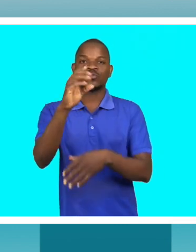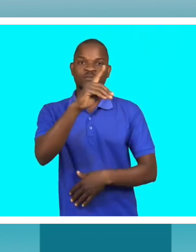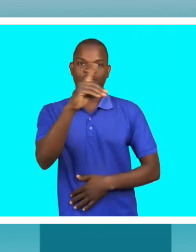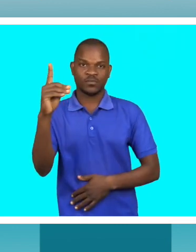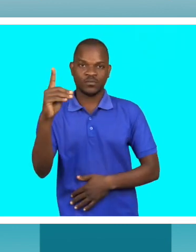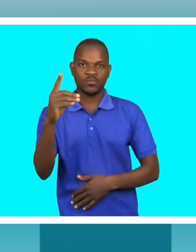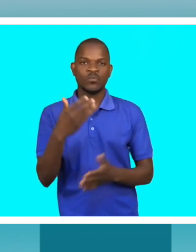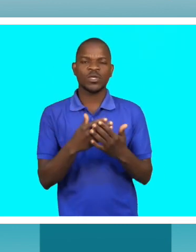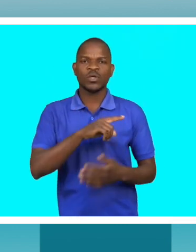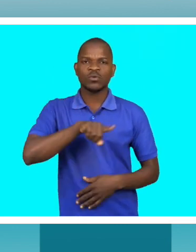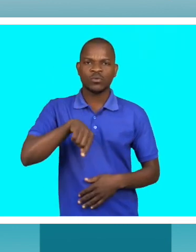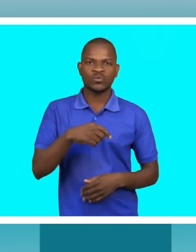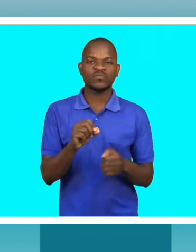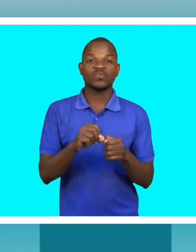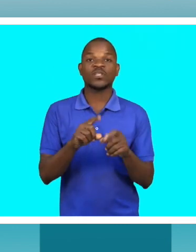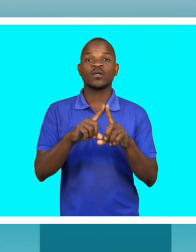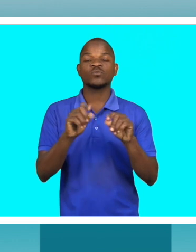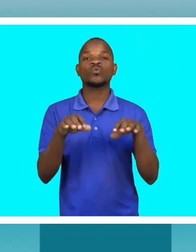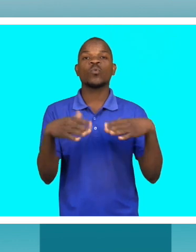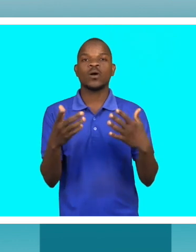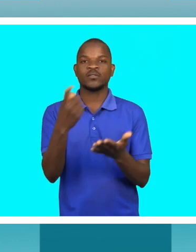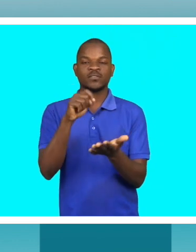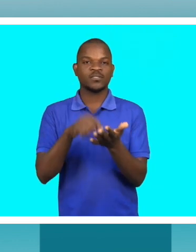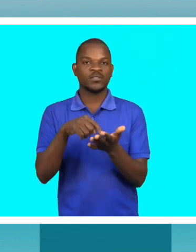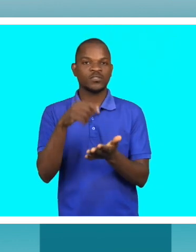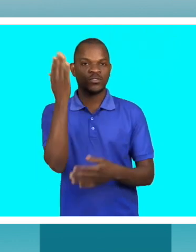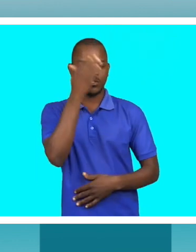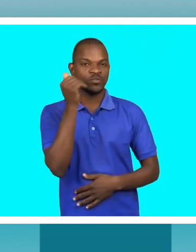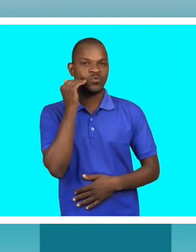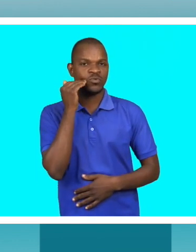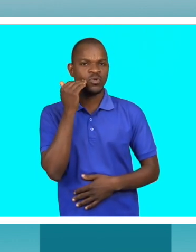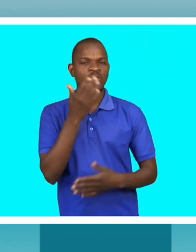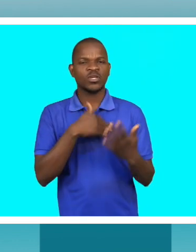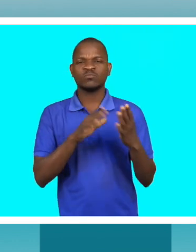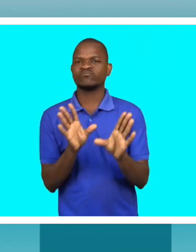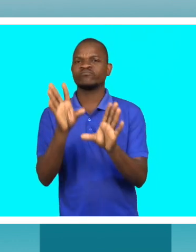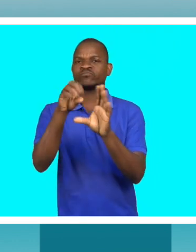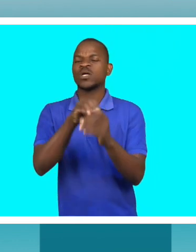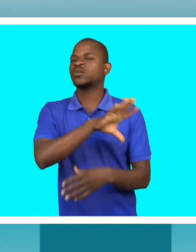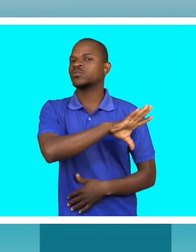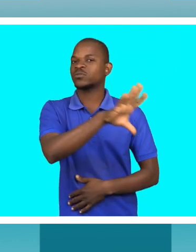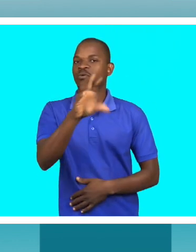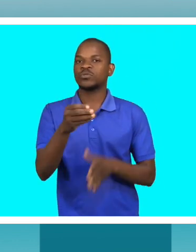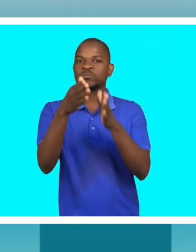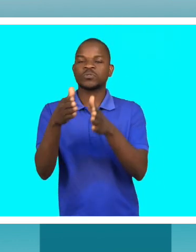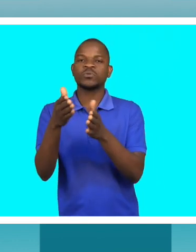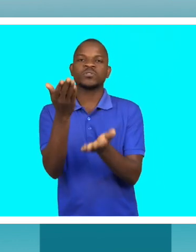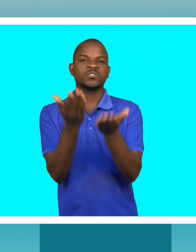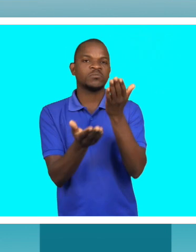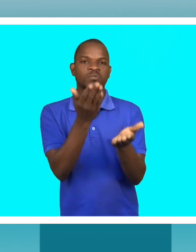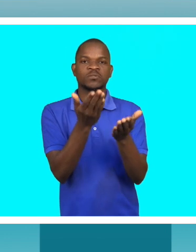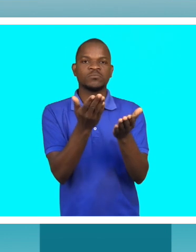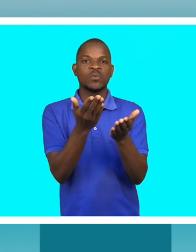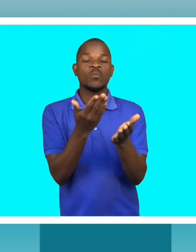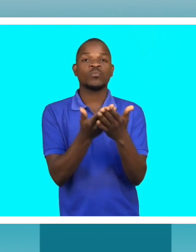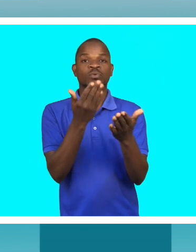que nós estamos a fazer na cidade de Ximóio nós estamos a procurar ser abrangentes a todos independentemente das suas condições físicas toda a gente merece